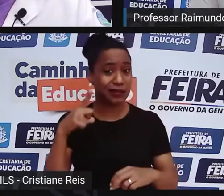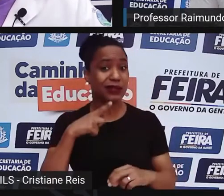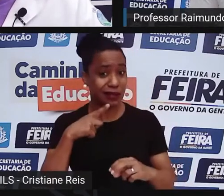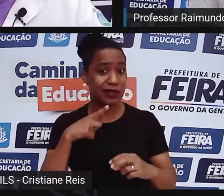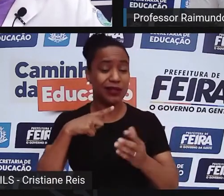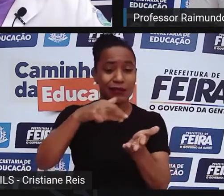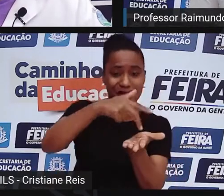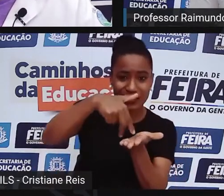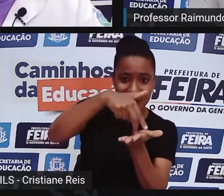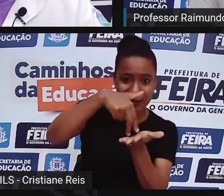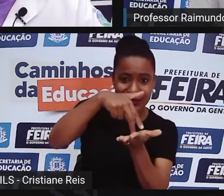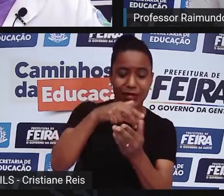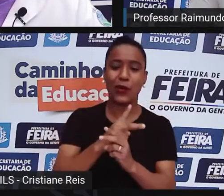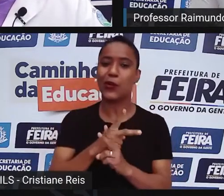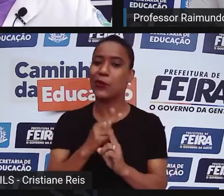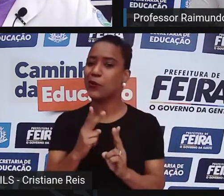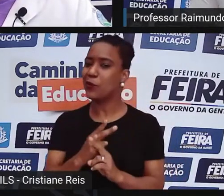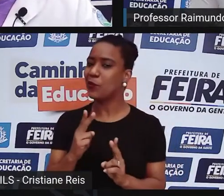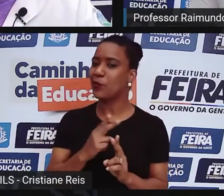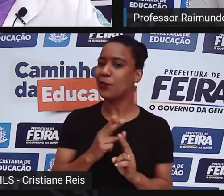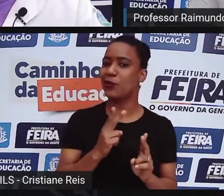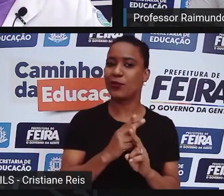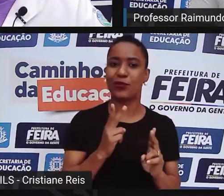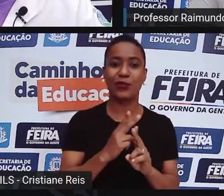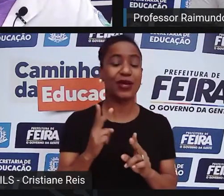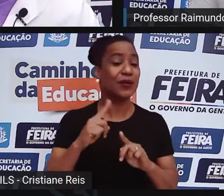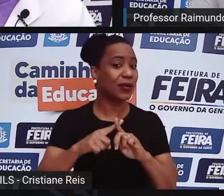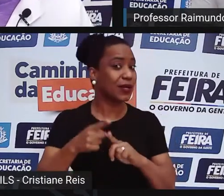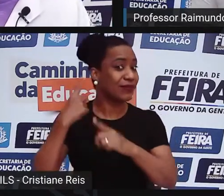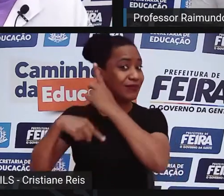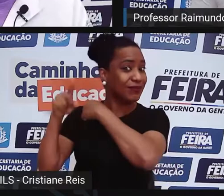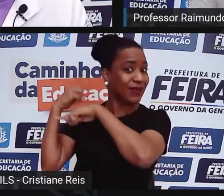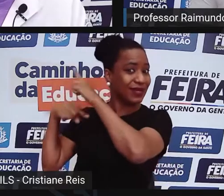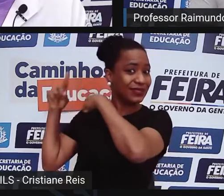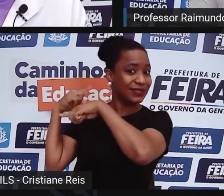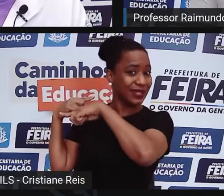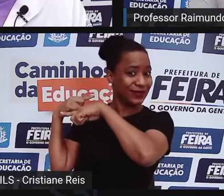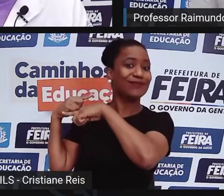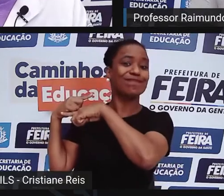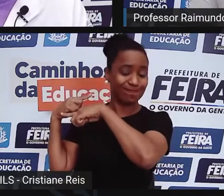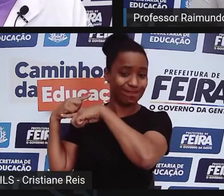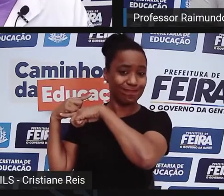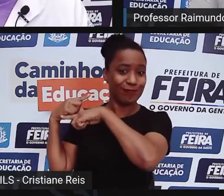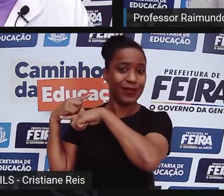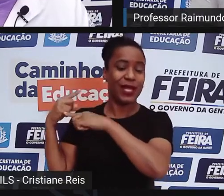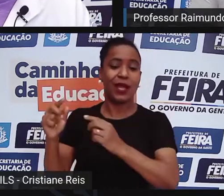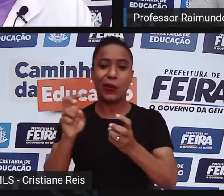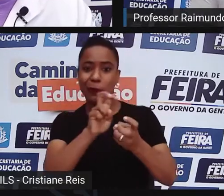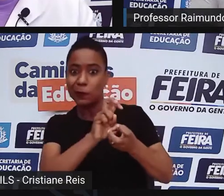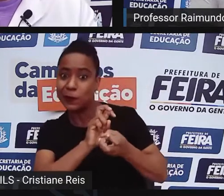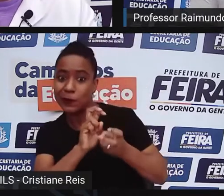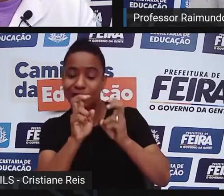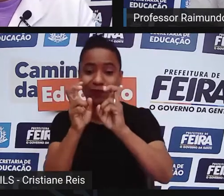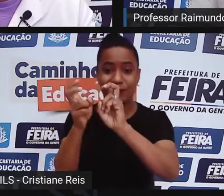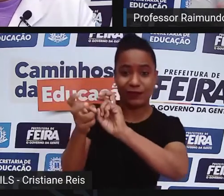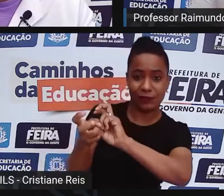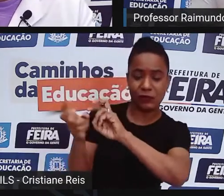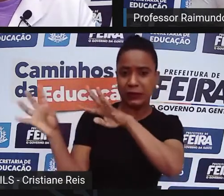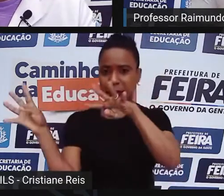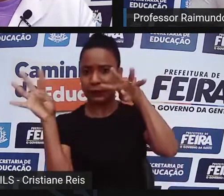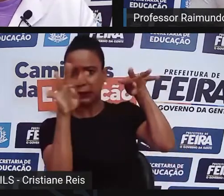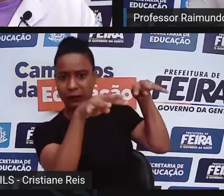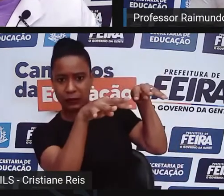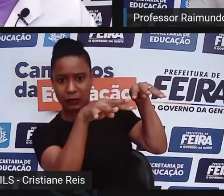dança, porque antigamente não poderia praticar capoeira de forma livre